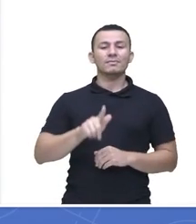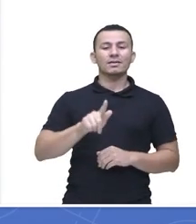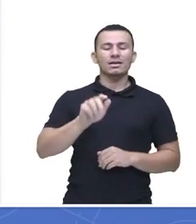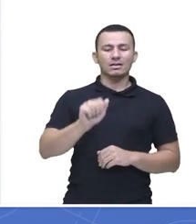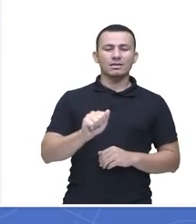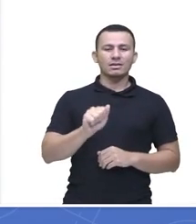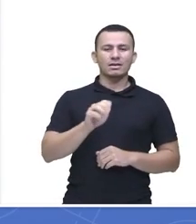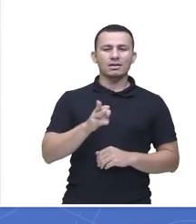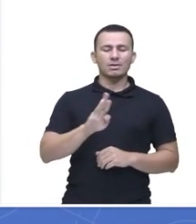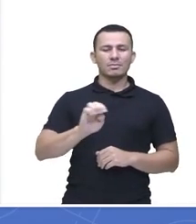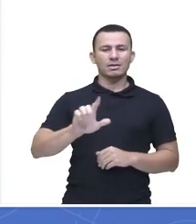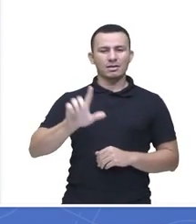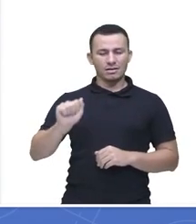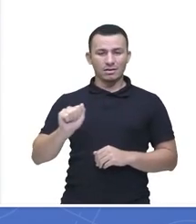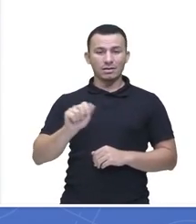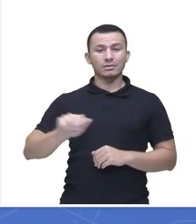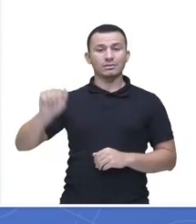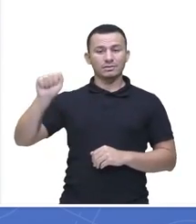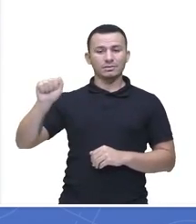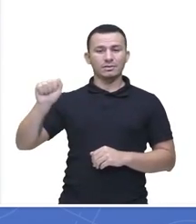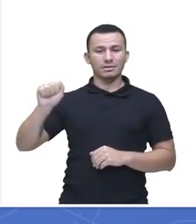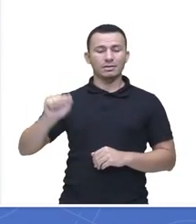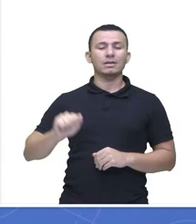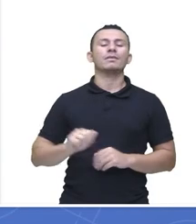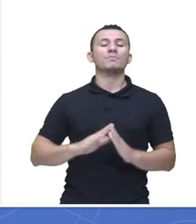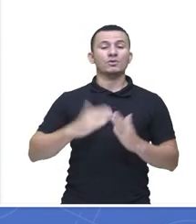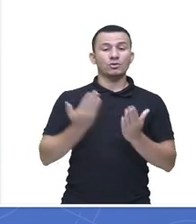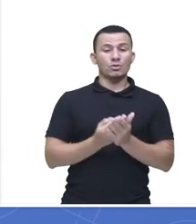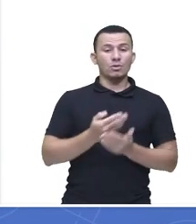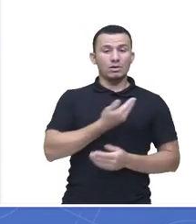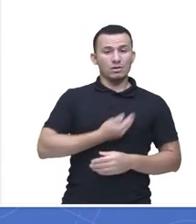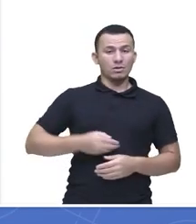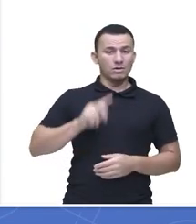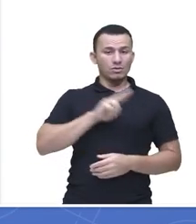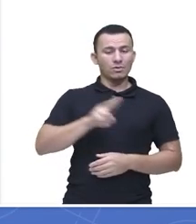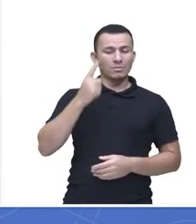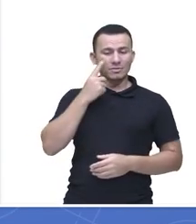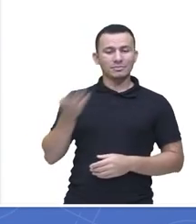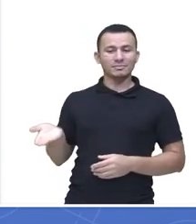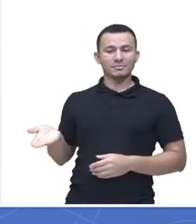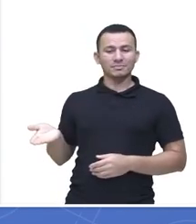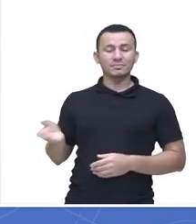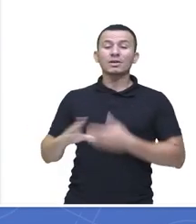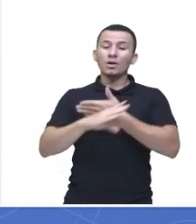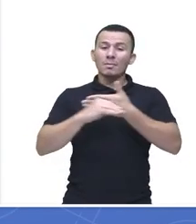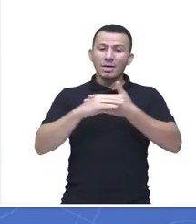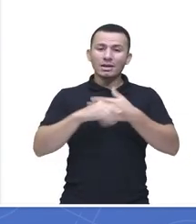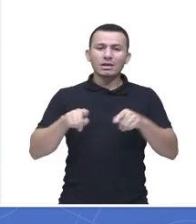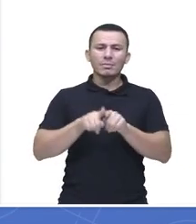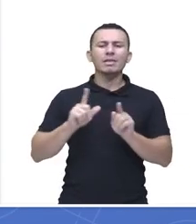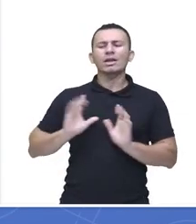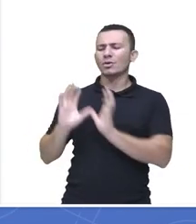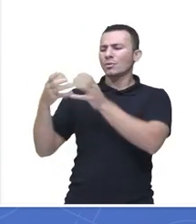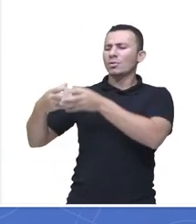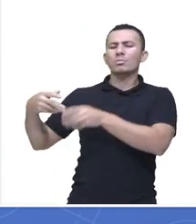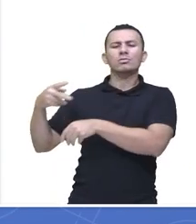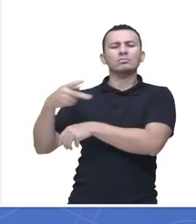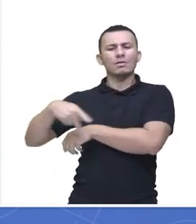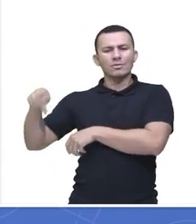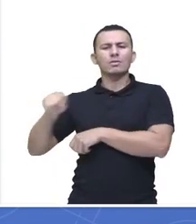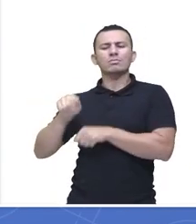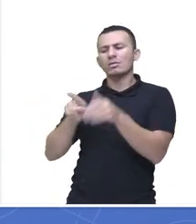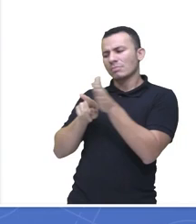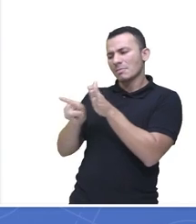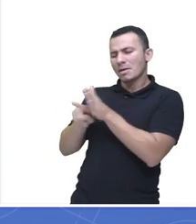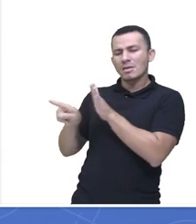Gabriela, da letra A, da escola Governador Plínio Ramos, também em Maitá. Lembre-se que os nossos professores também estão no chat, vocês podem tirar